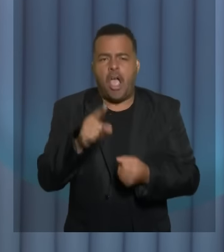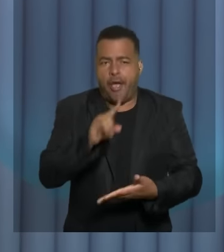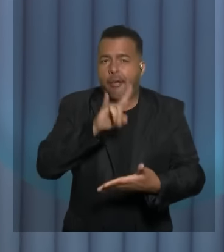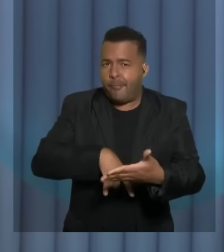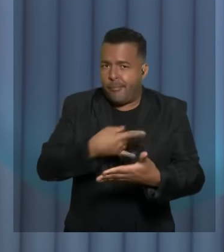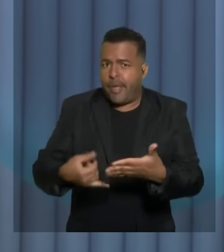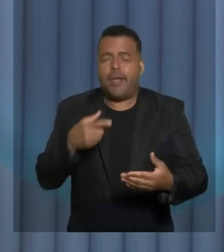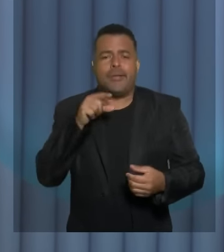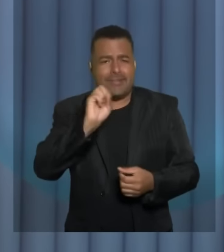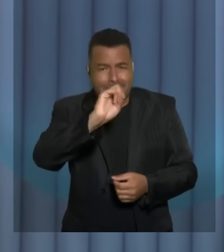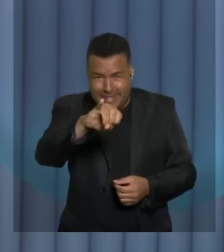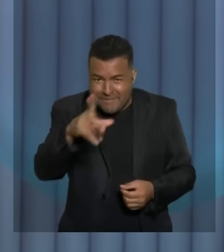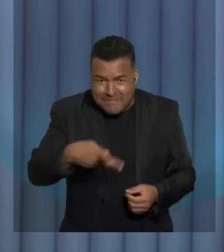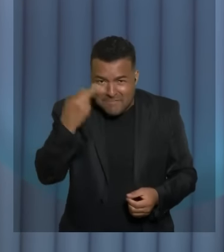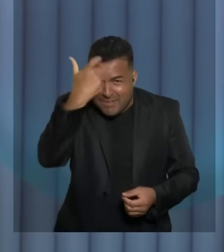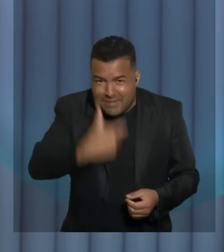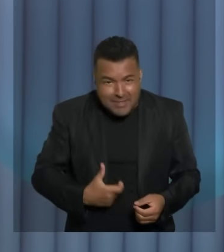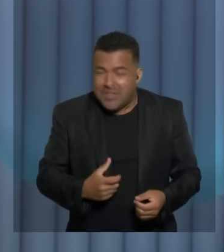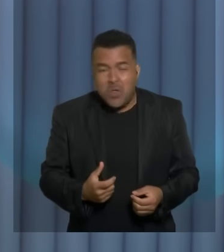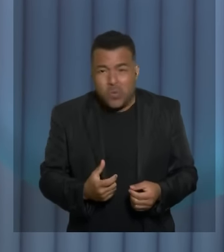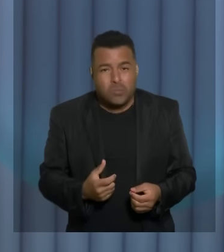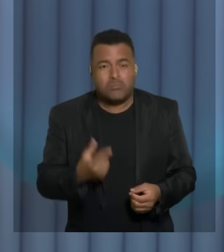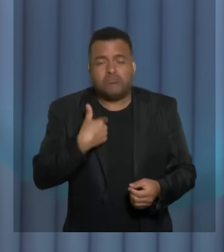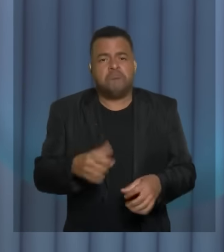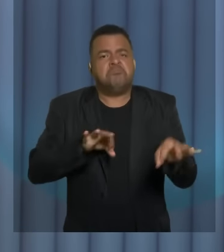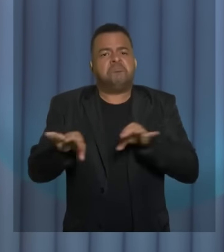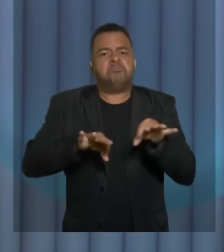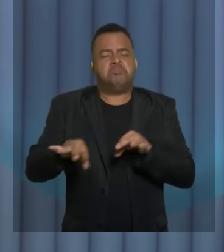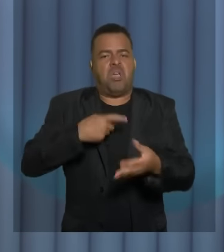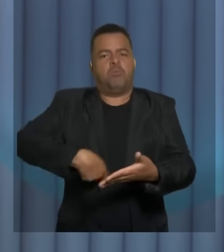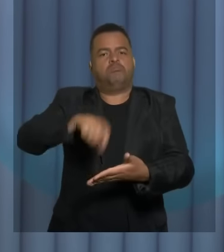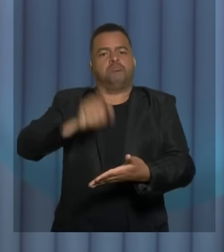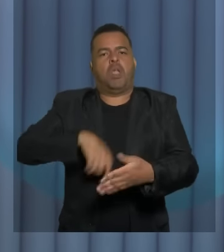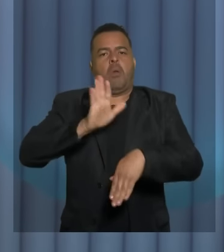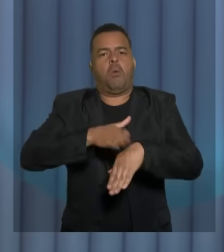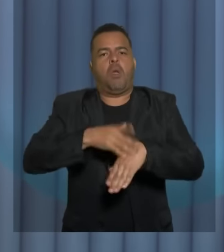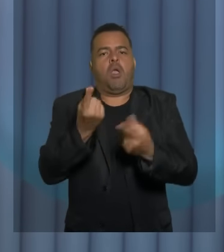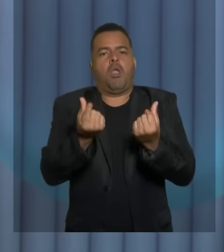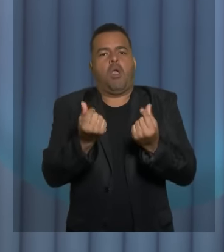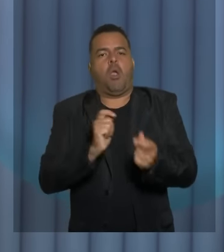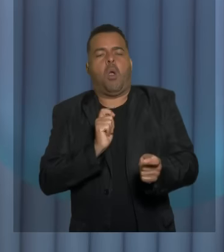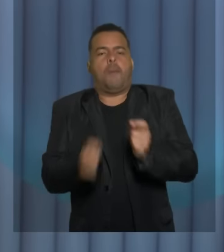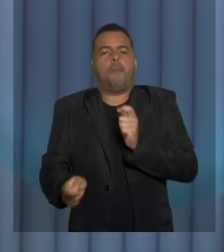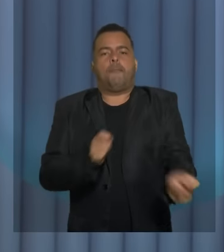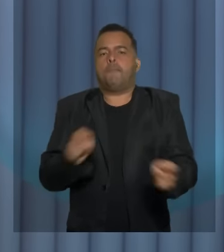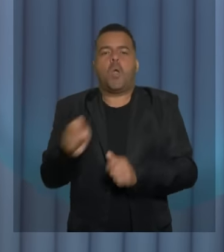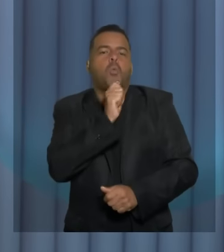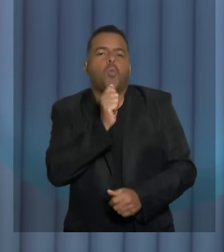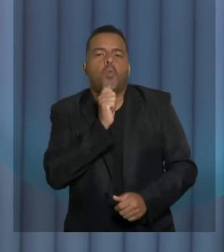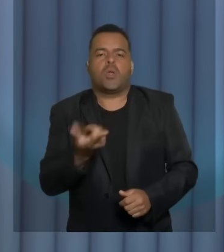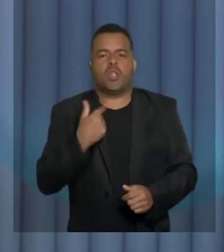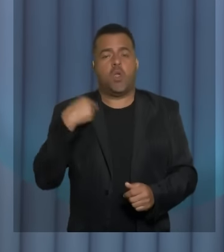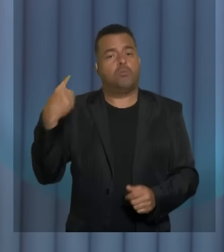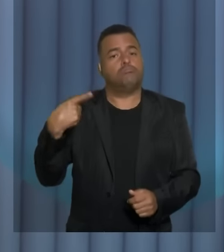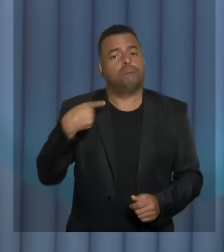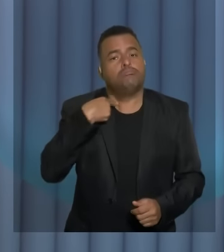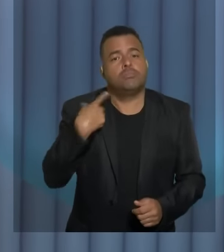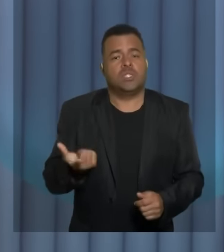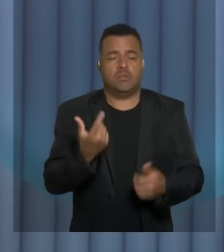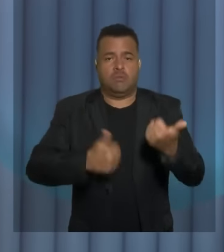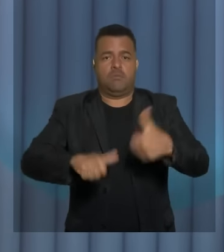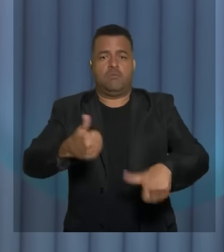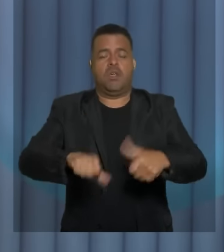levantou de mim deixa eu falar para a senhora eu não sou gestor eu não assino eu não faço pagamentos eu sou advogado eu avalio mais de mil